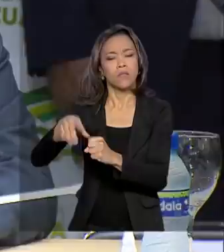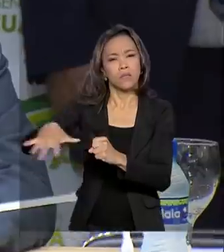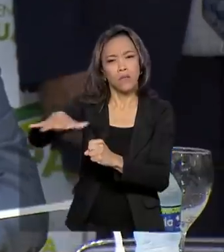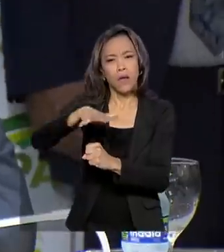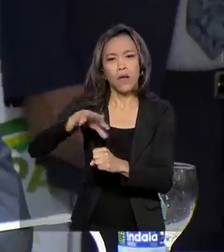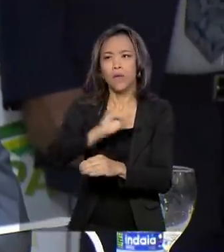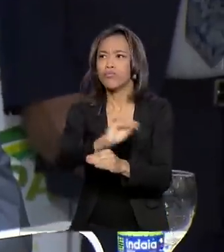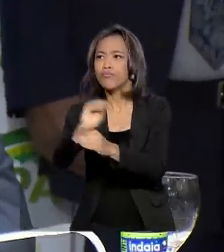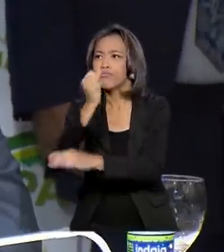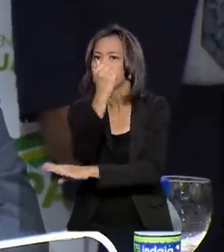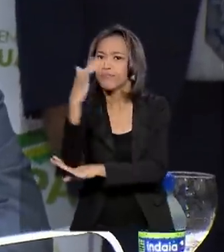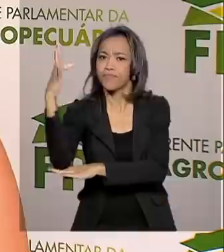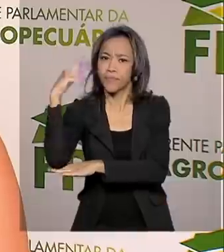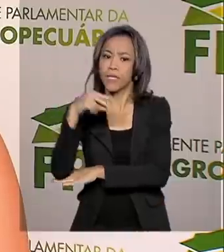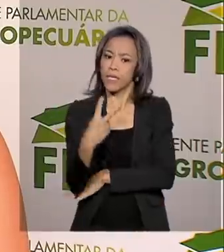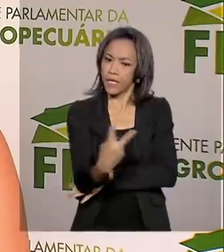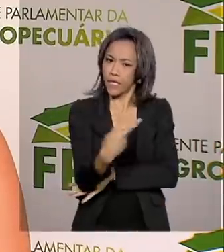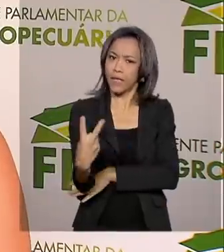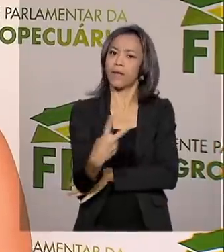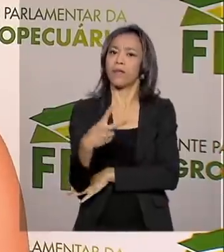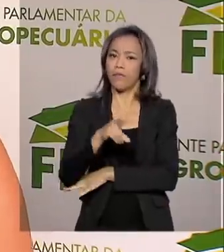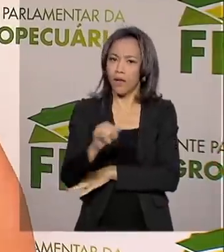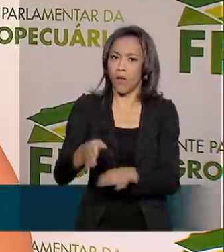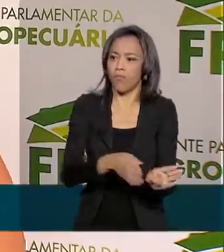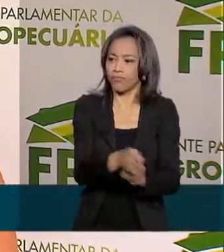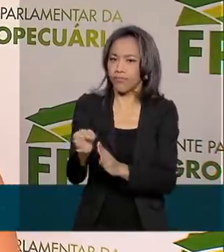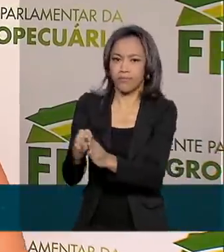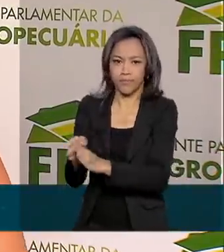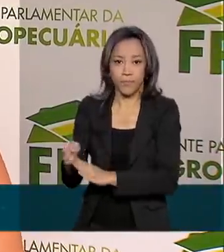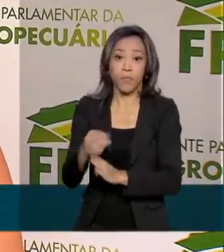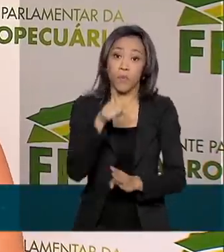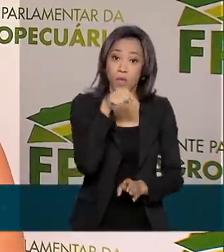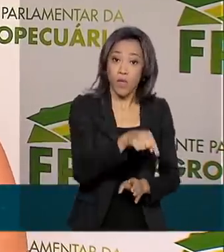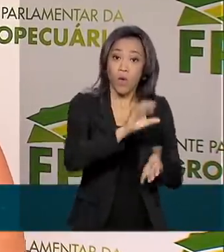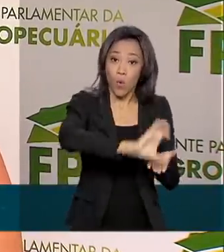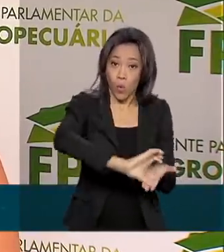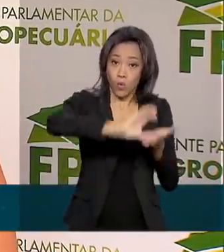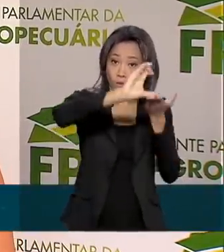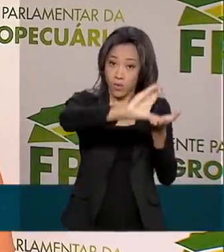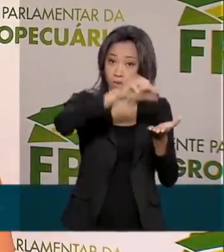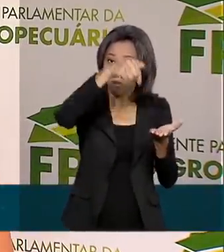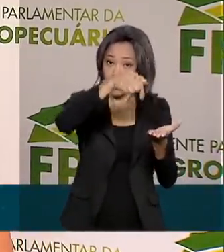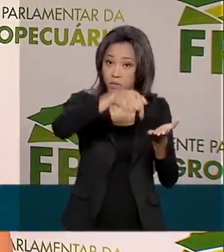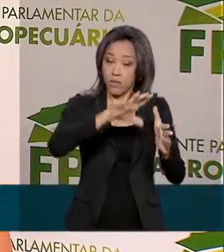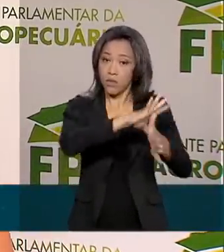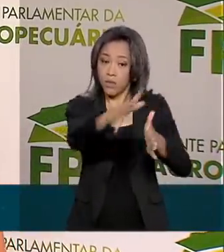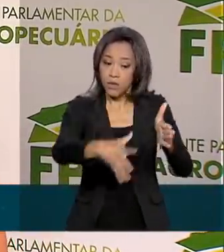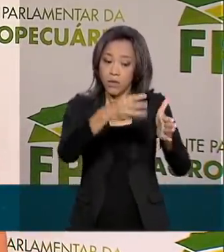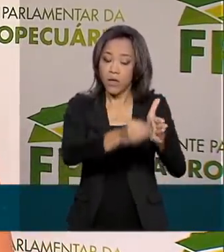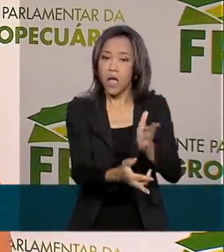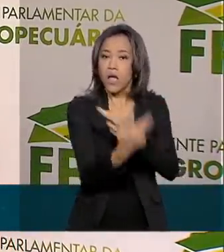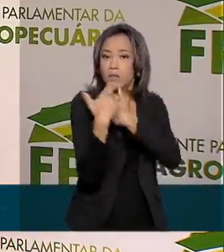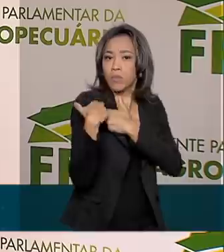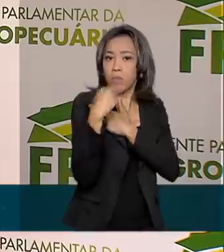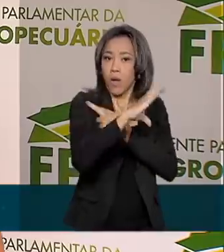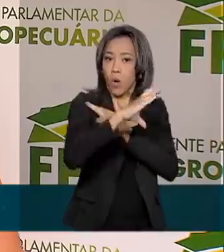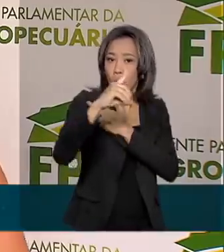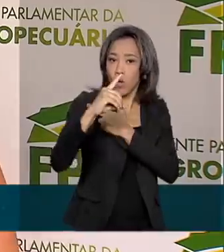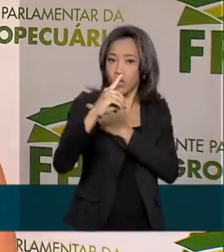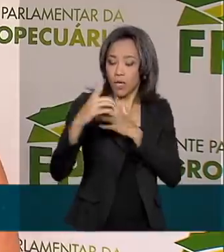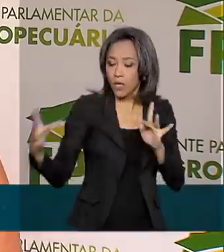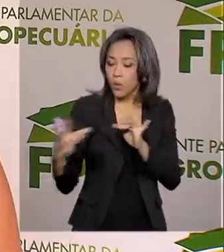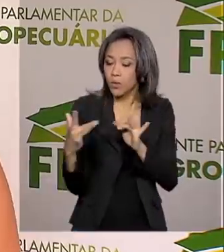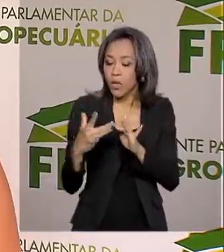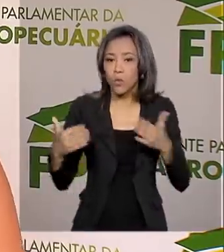que serão comandados por ele. O Conselho da Amazônia vai ser o responsável por coordenar junto aos ministérios